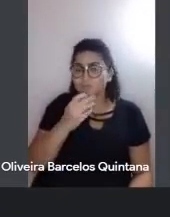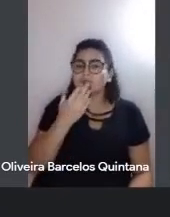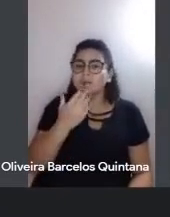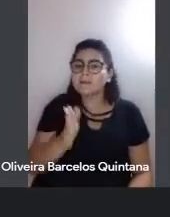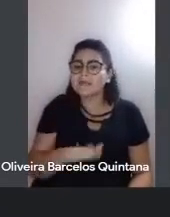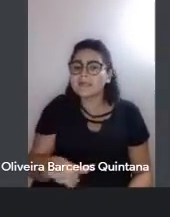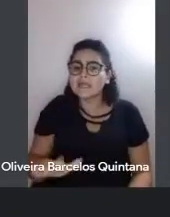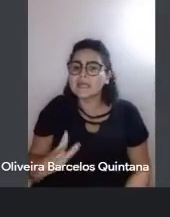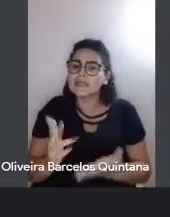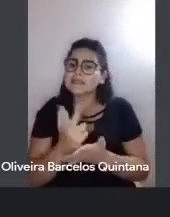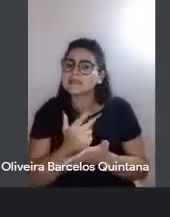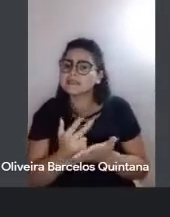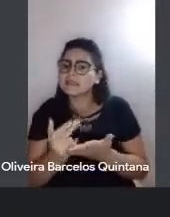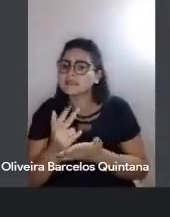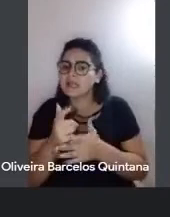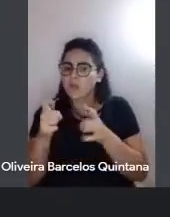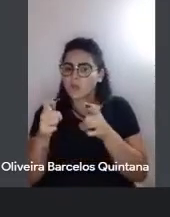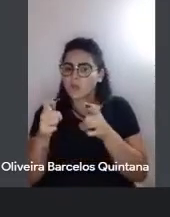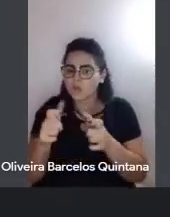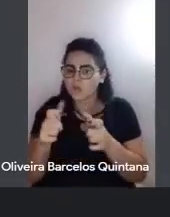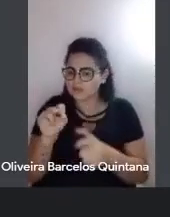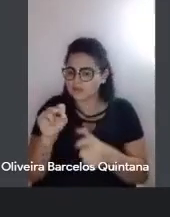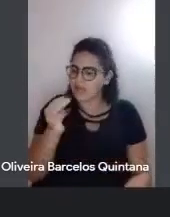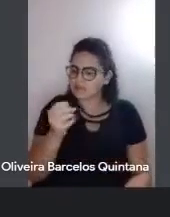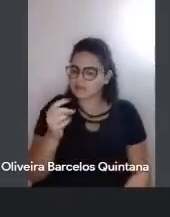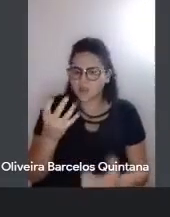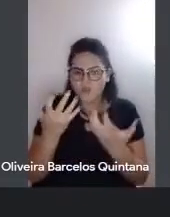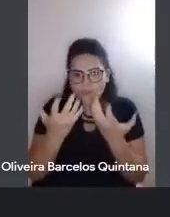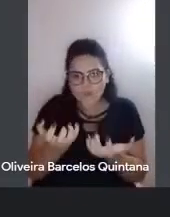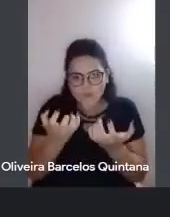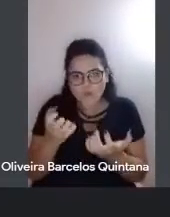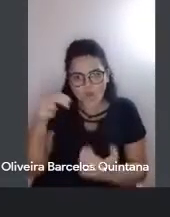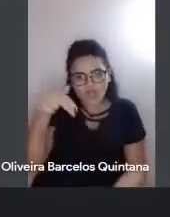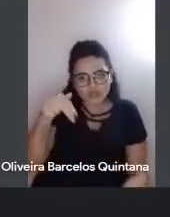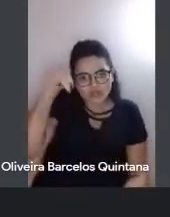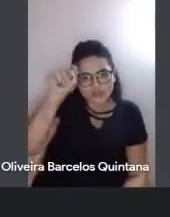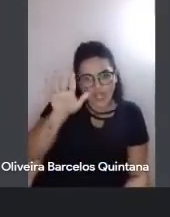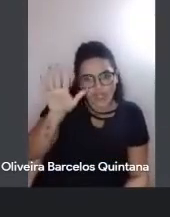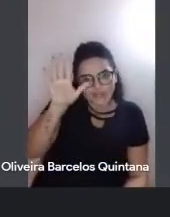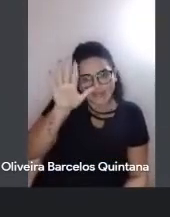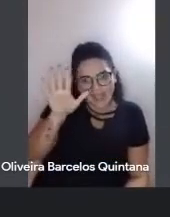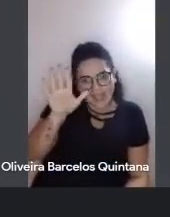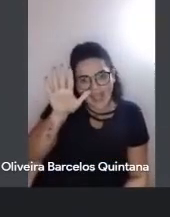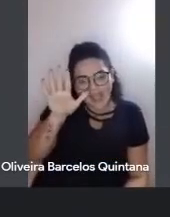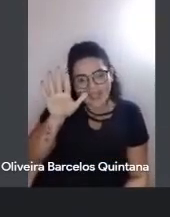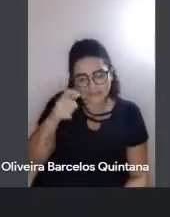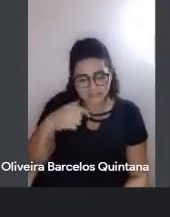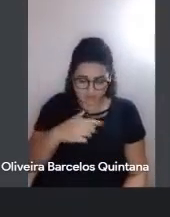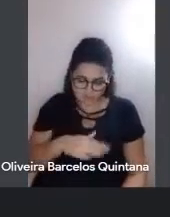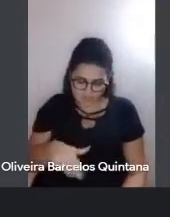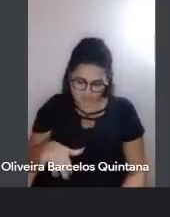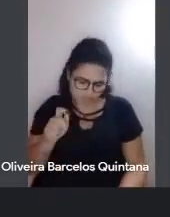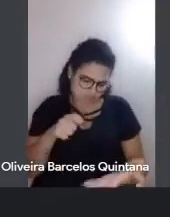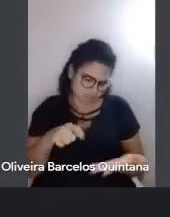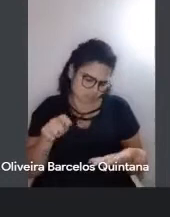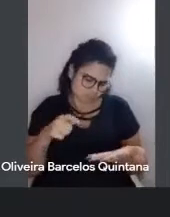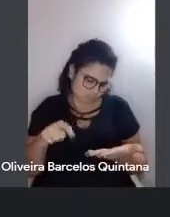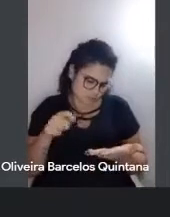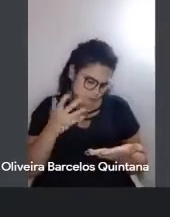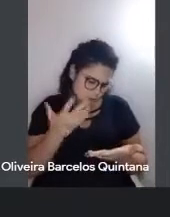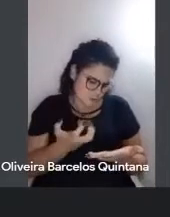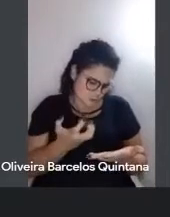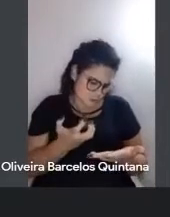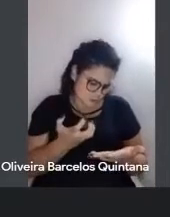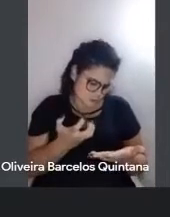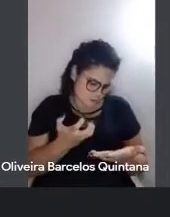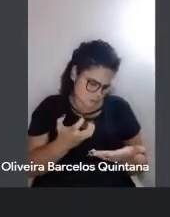desenha o sertão, eu imagino, eu, se eu ou criancinha se me pedissem para desenhar, eu ia botar um negócio tudo seco, uma